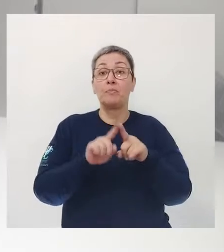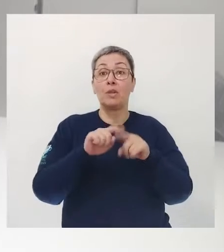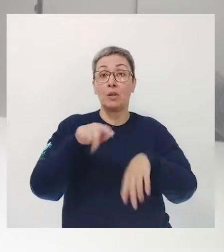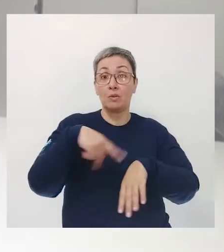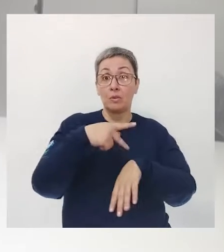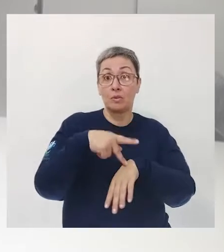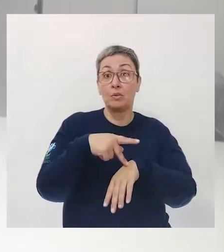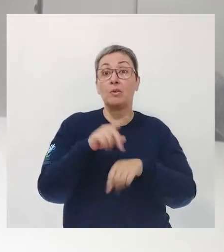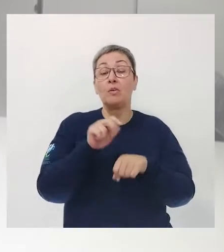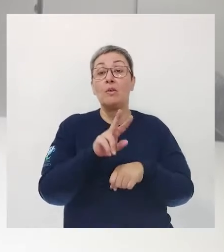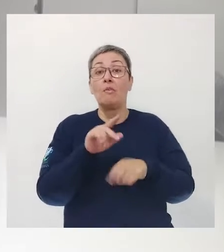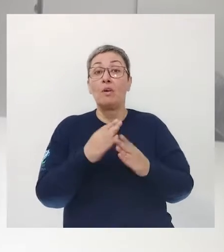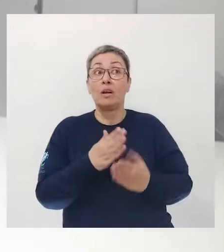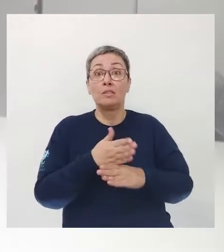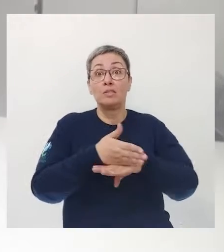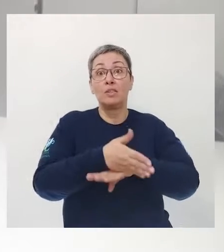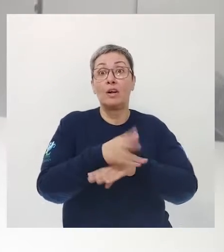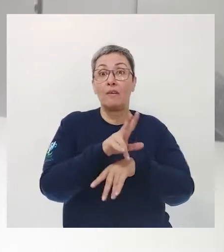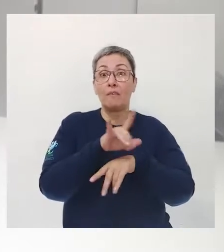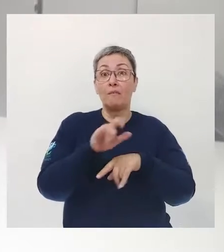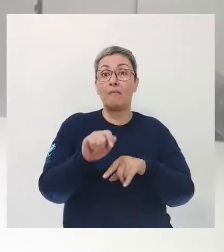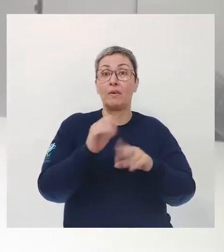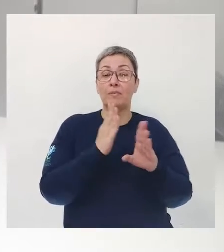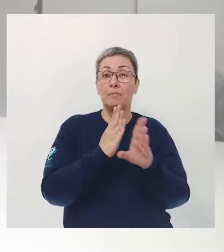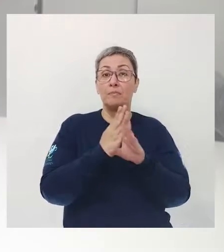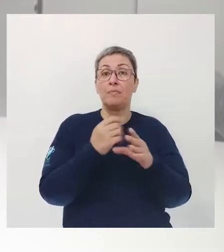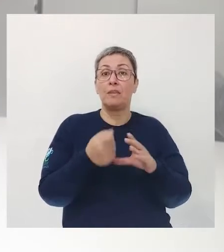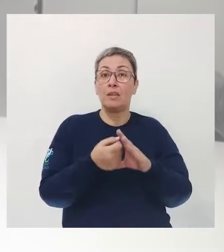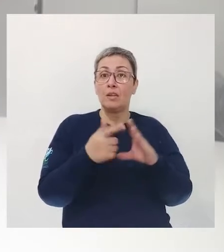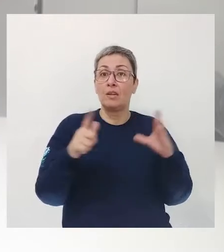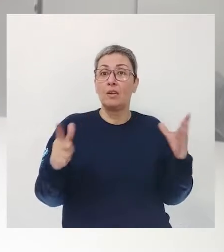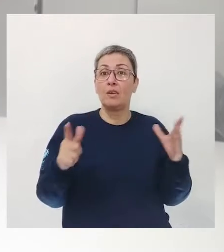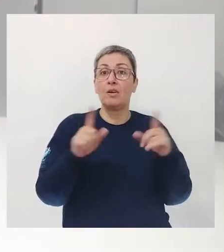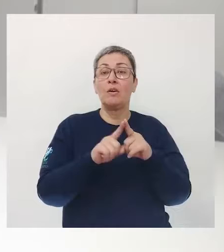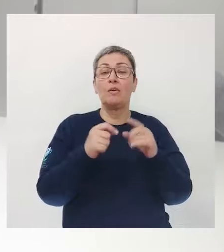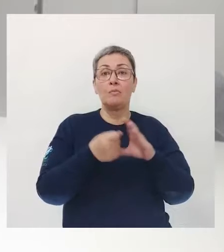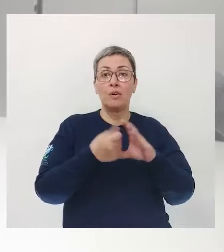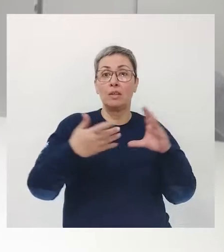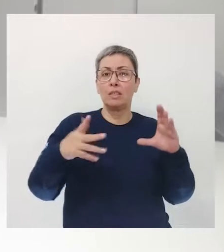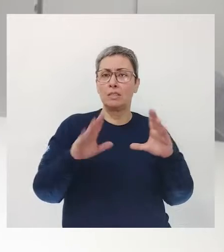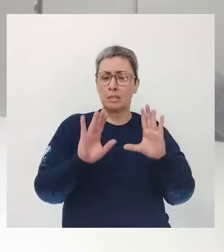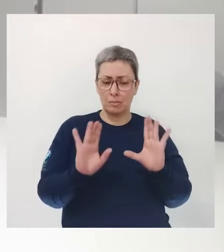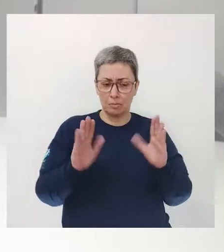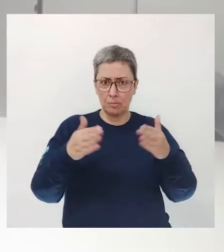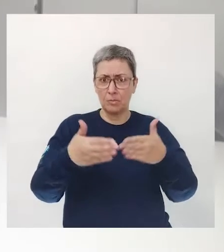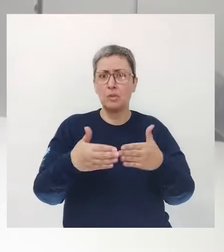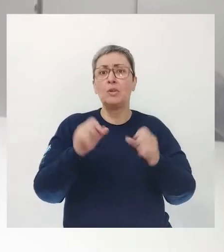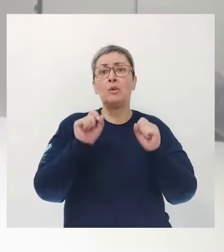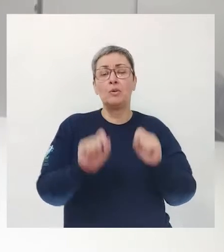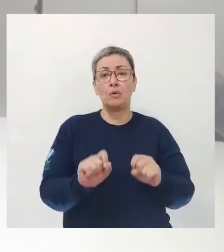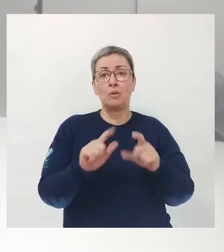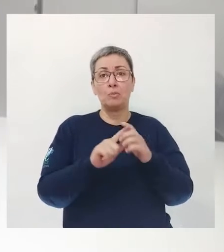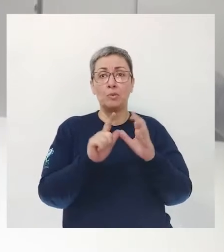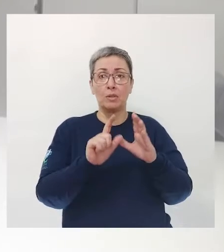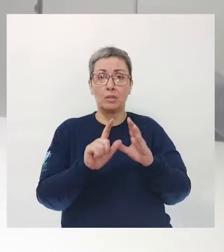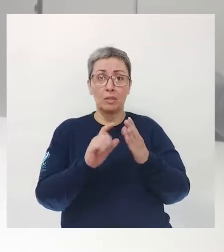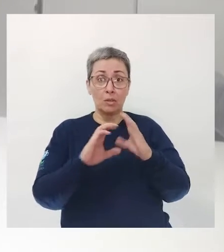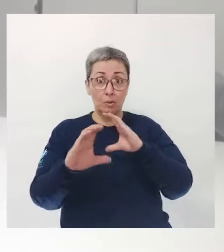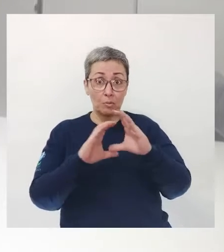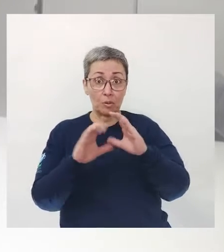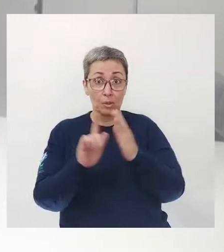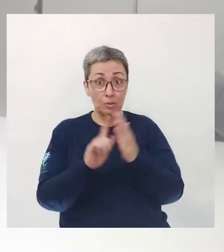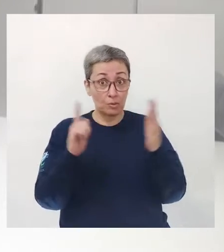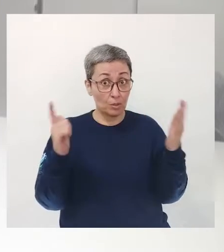do país que você for, você vai encontrar características muito específicas nestes meios de